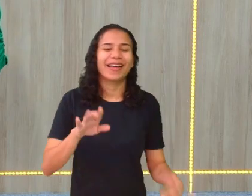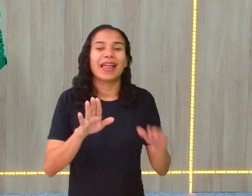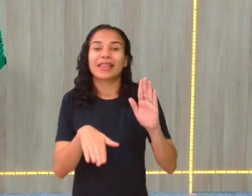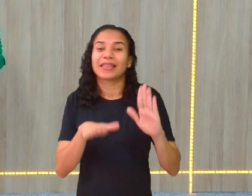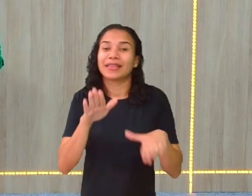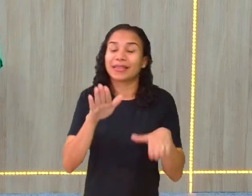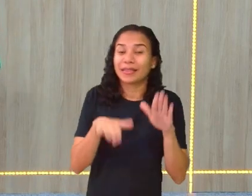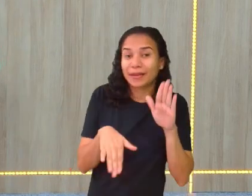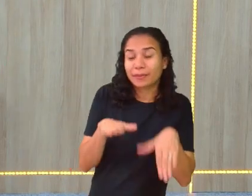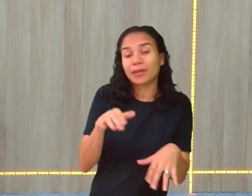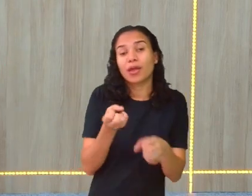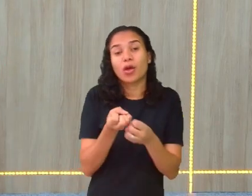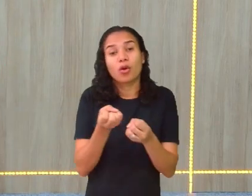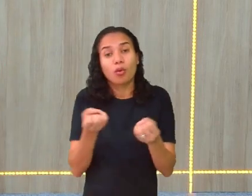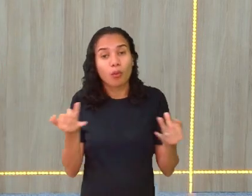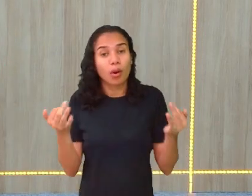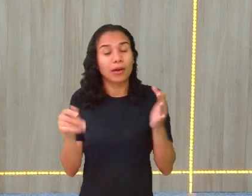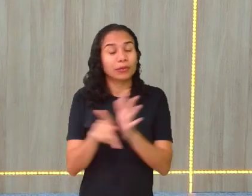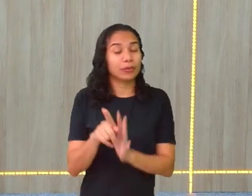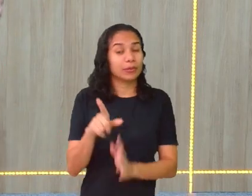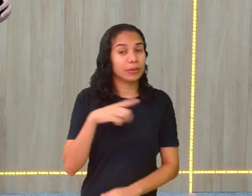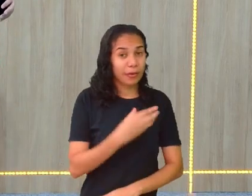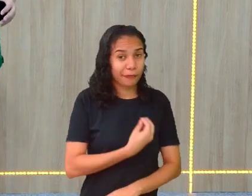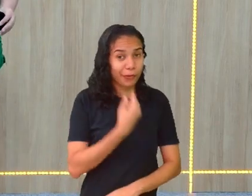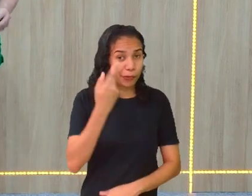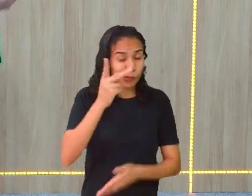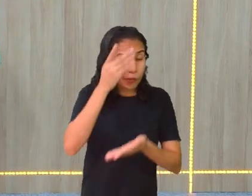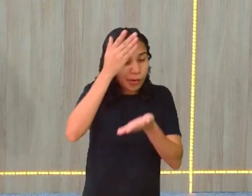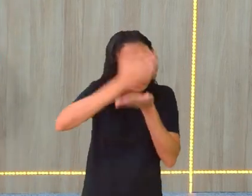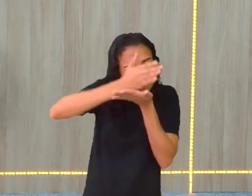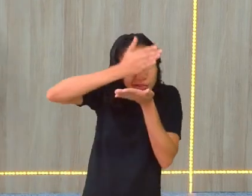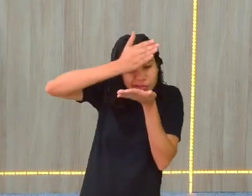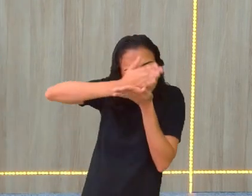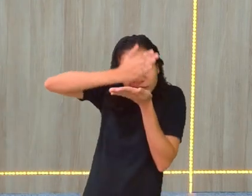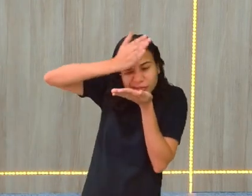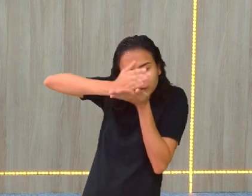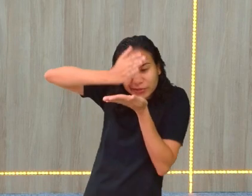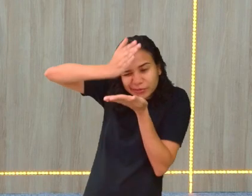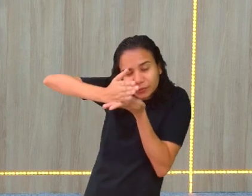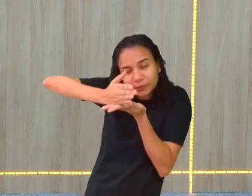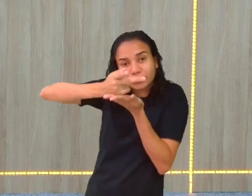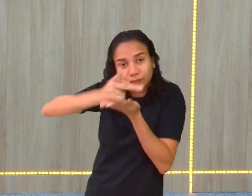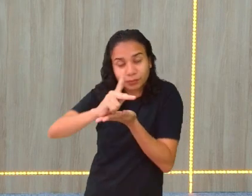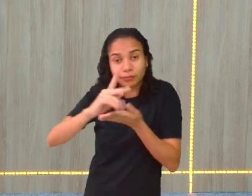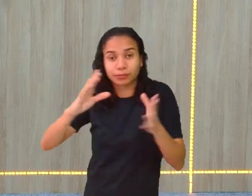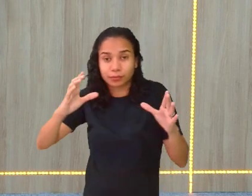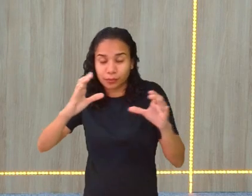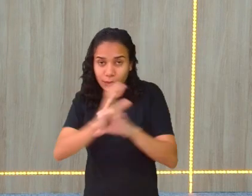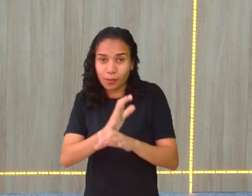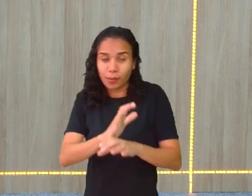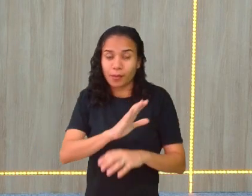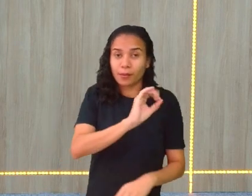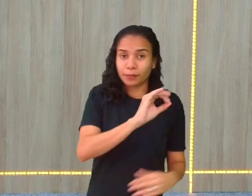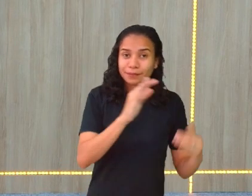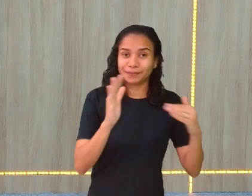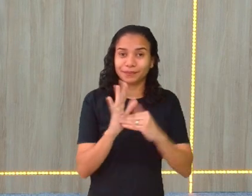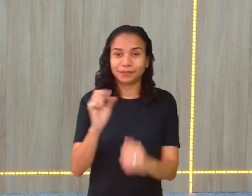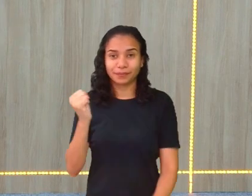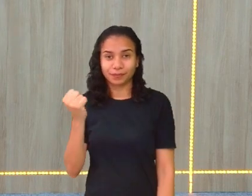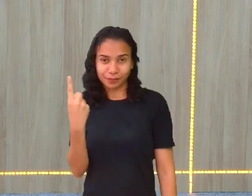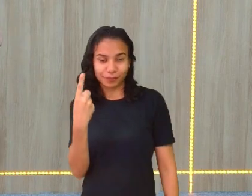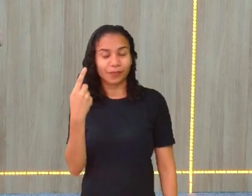Dependendo de quantos pedacinhos você dividiu o seu inteiro, ou seja, de 0 até 1,